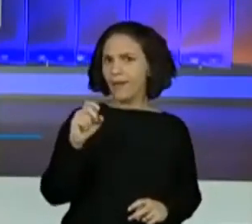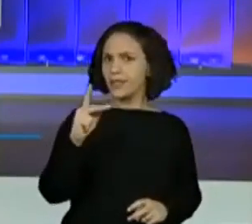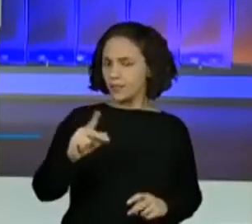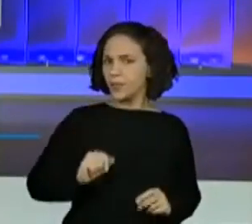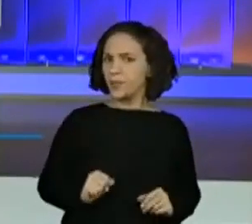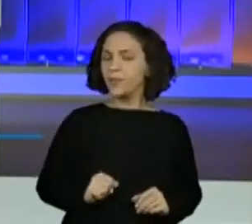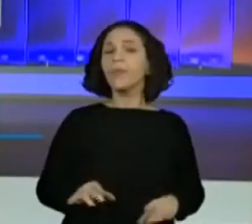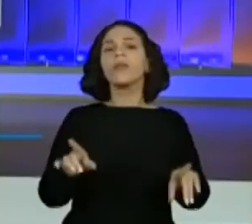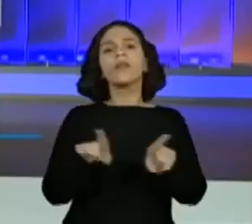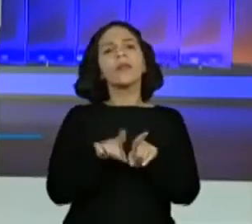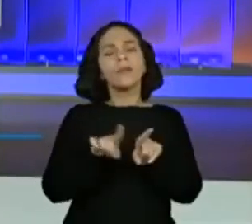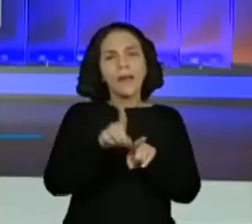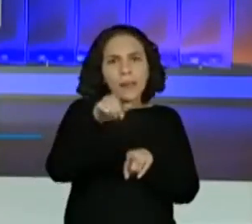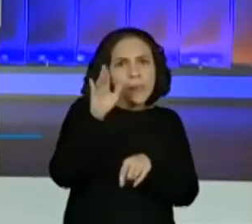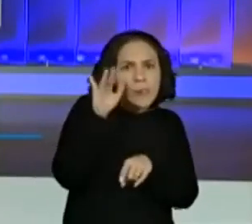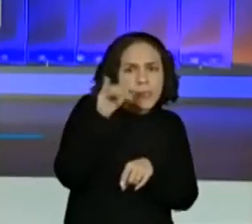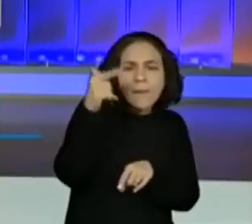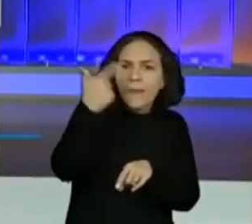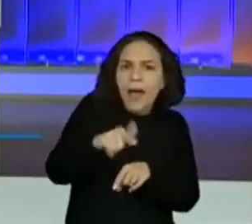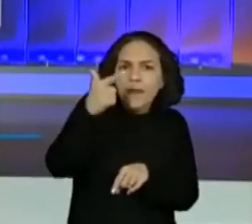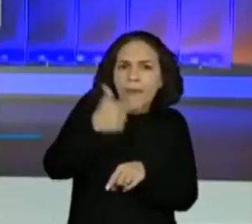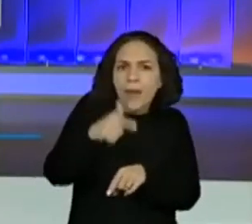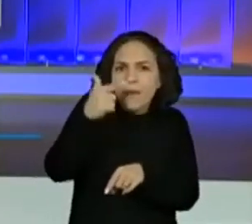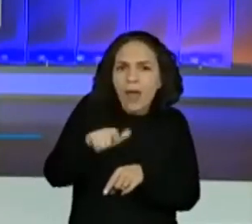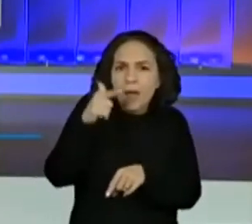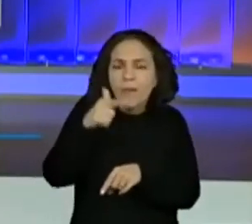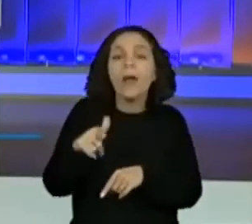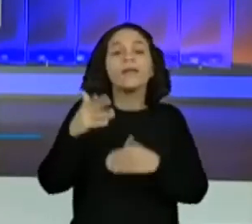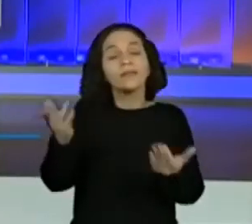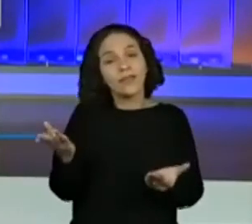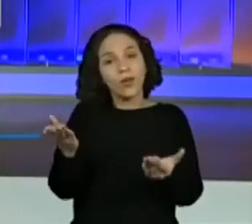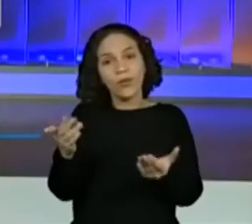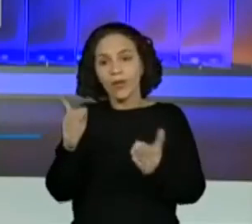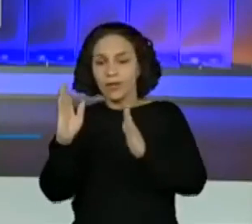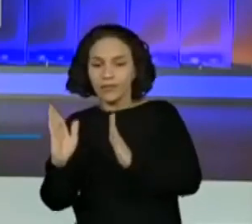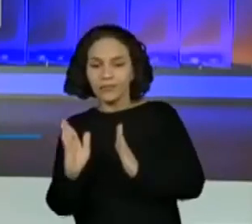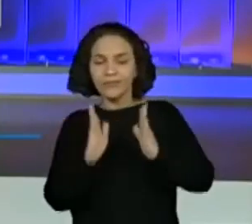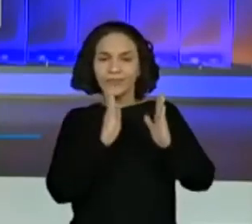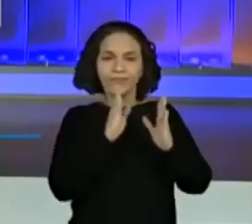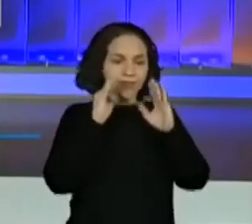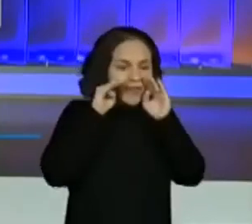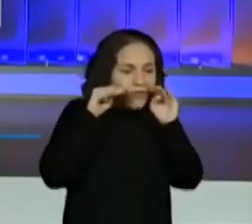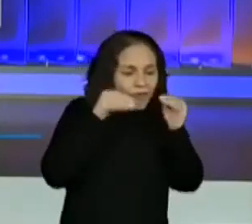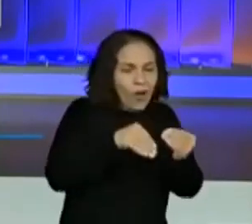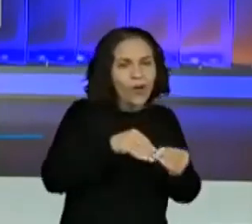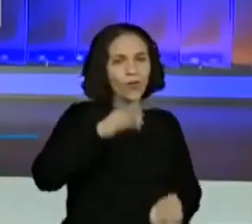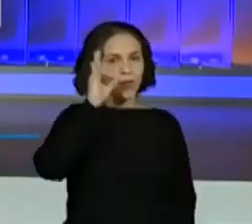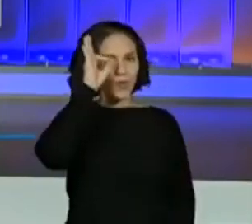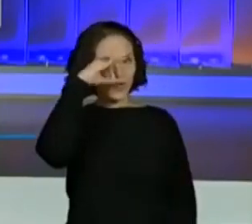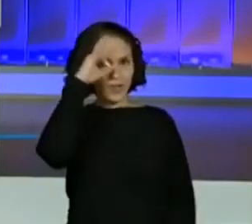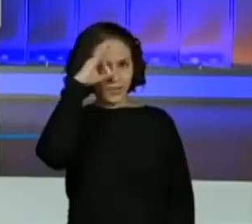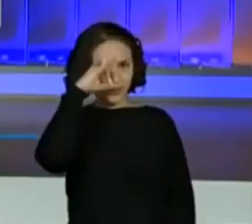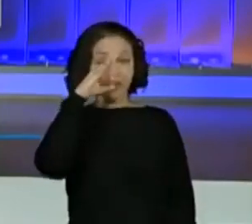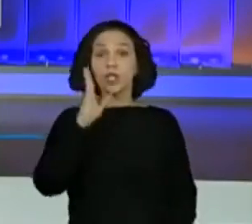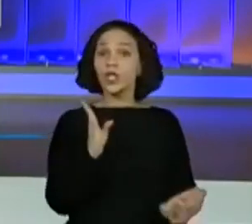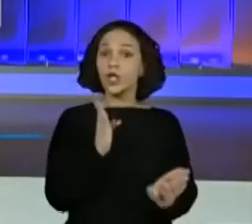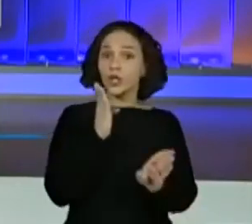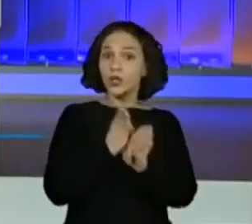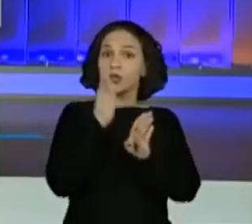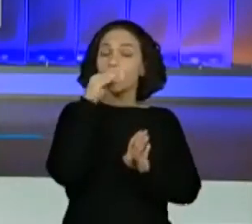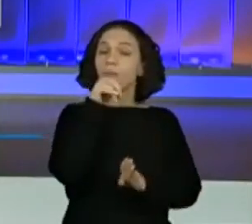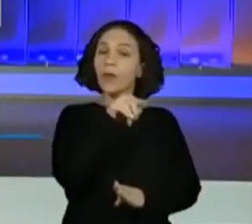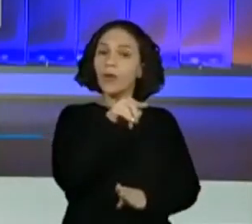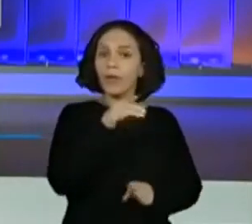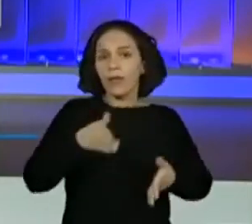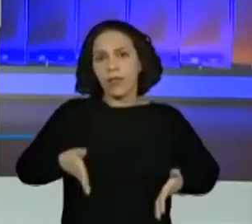E aí a gente, do Museu do MASP, a gente foi para Cândido Portinari. E aí a gente já descobriu o ano de nascimento, ano